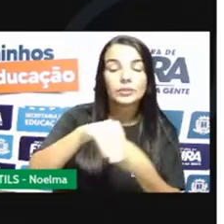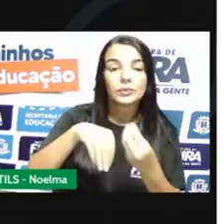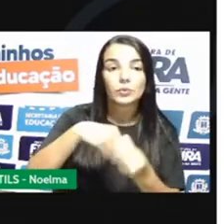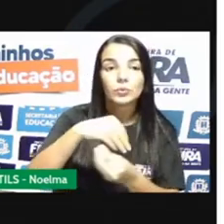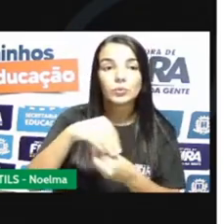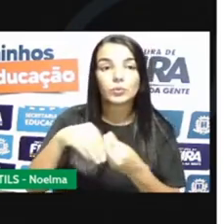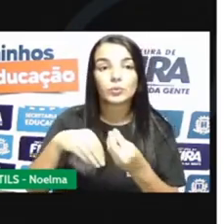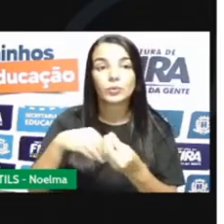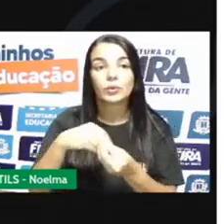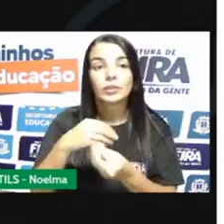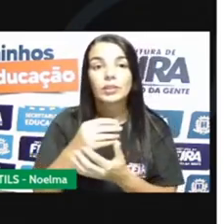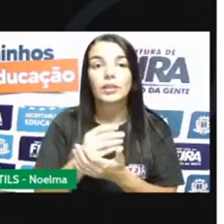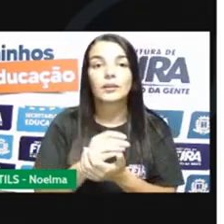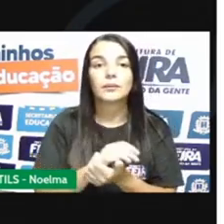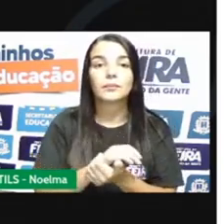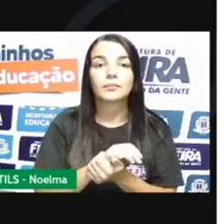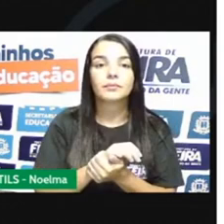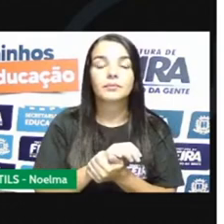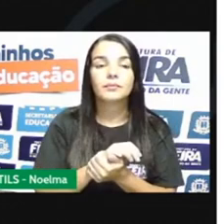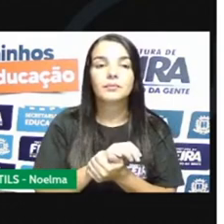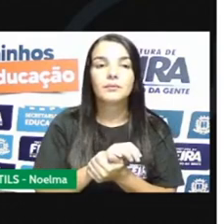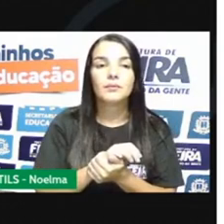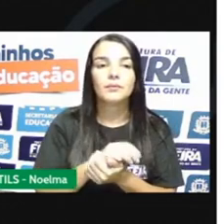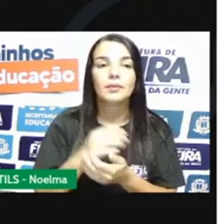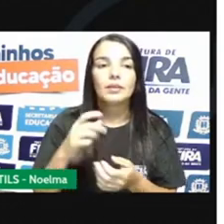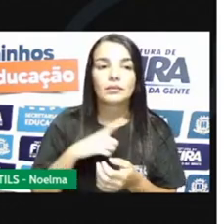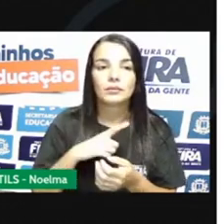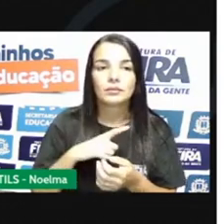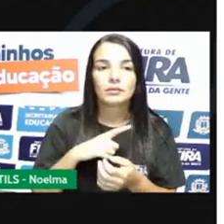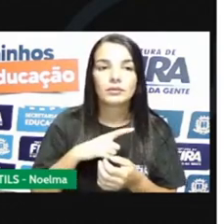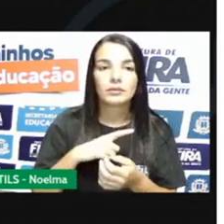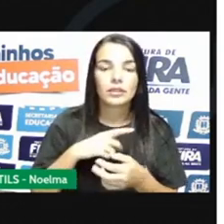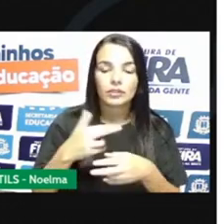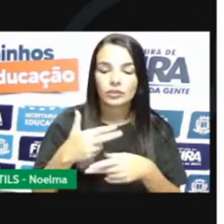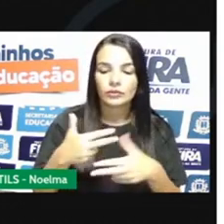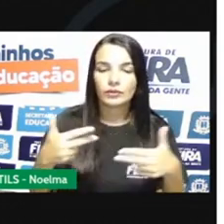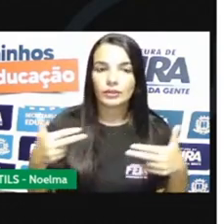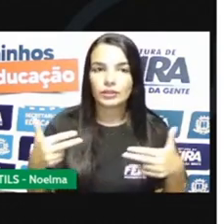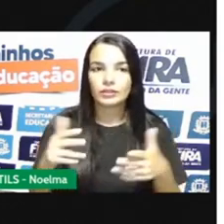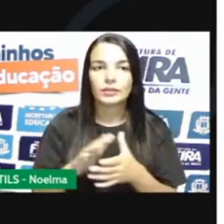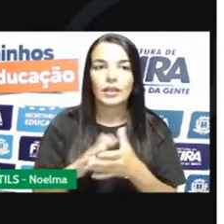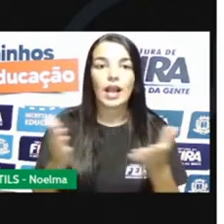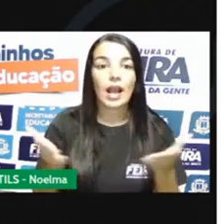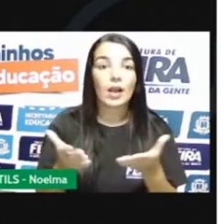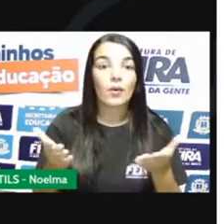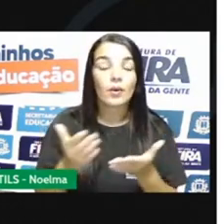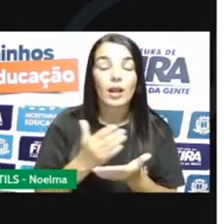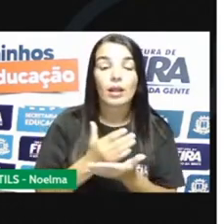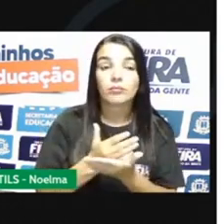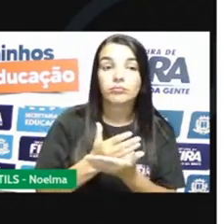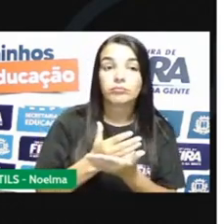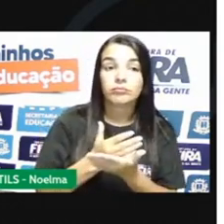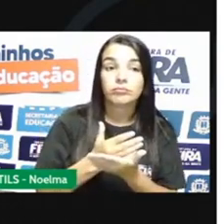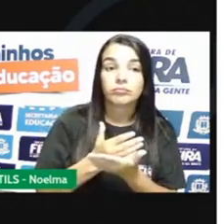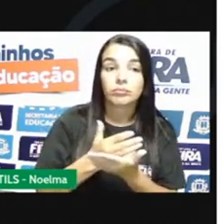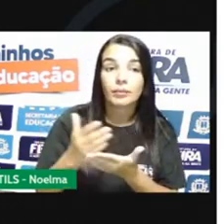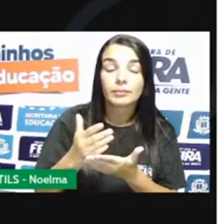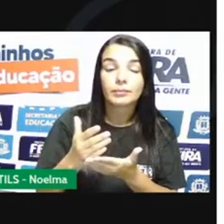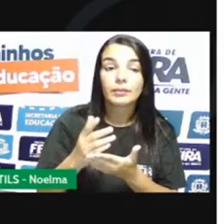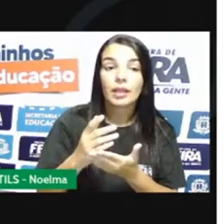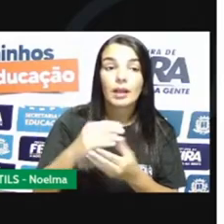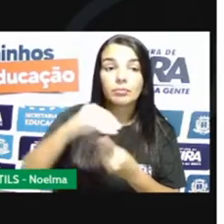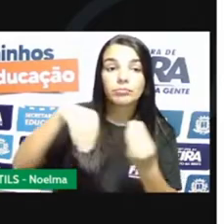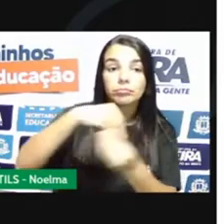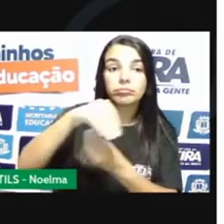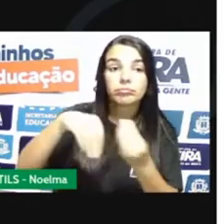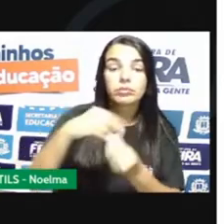poder formar aquele produto, como é o caso da gelatina, certo? Aquele alimento. E substâncias heterogêneas?